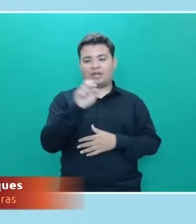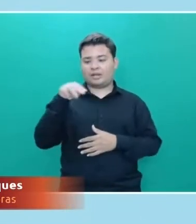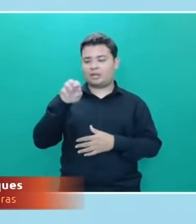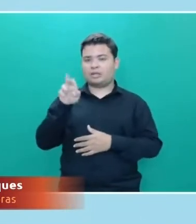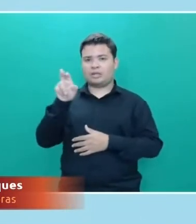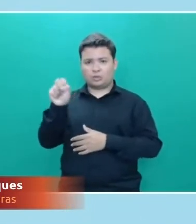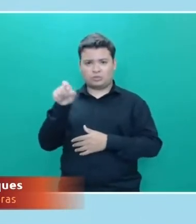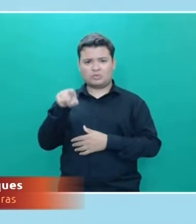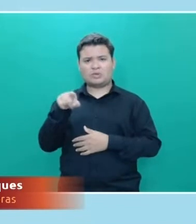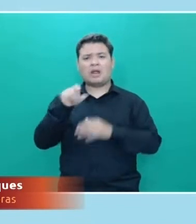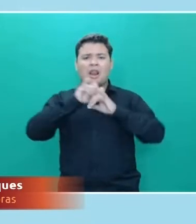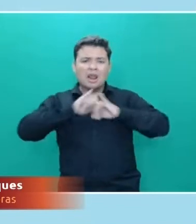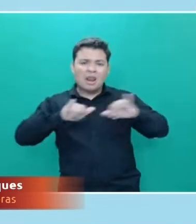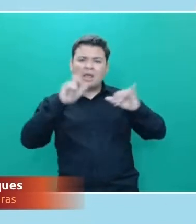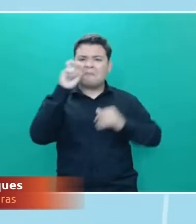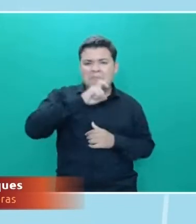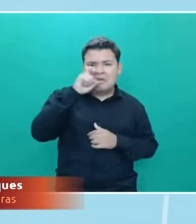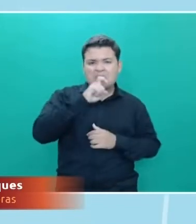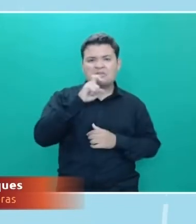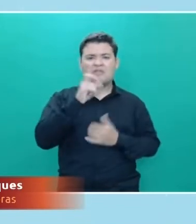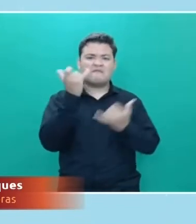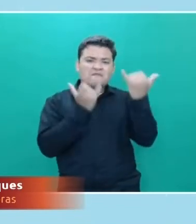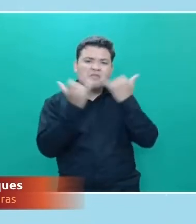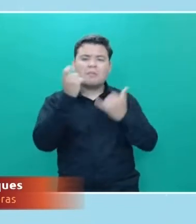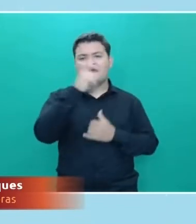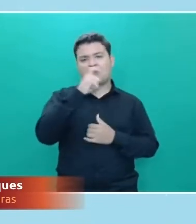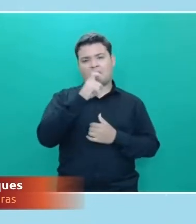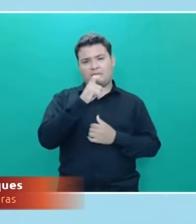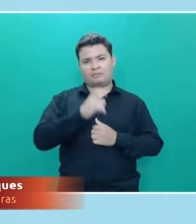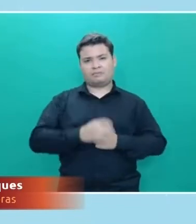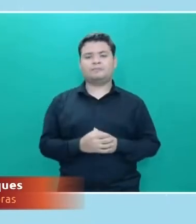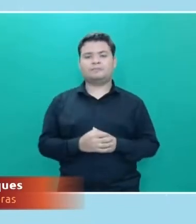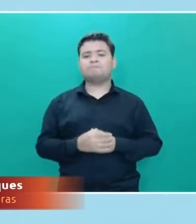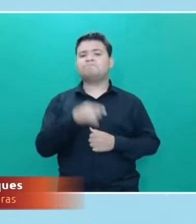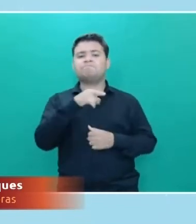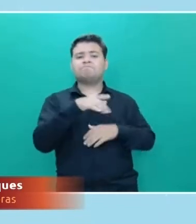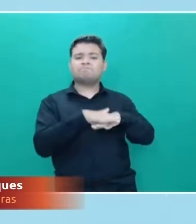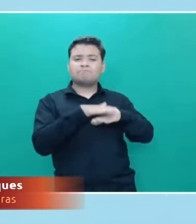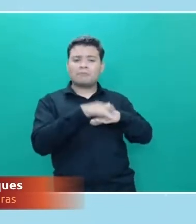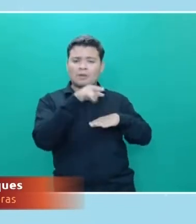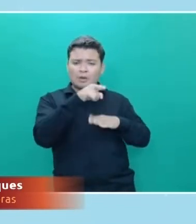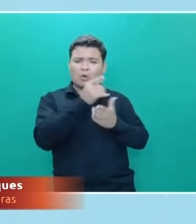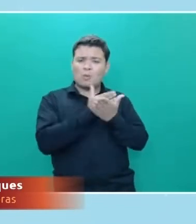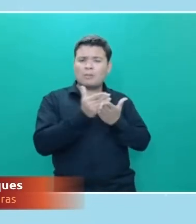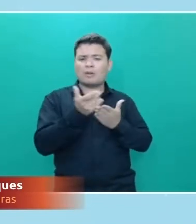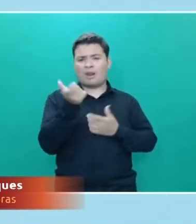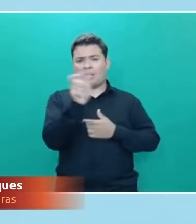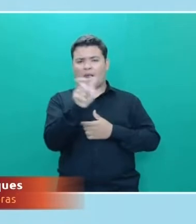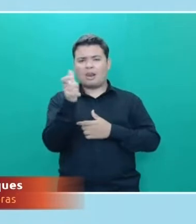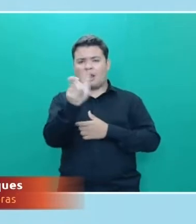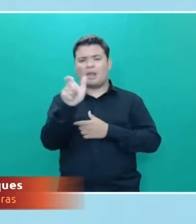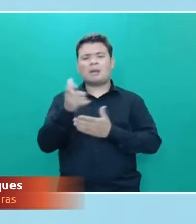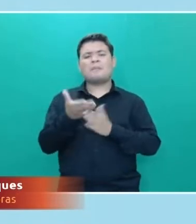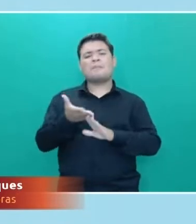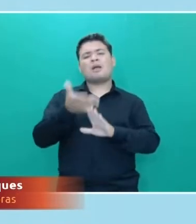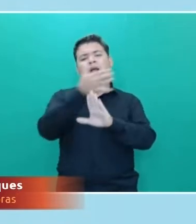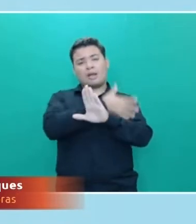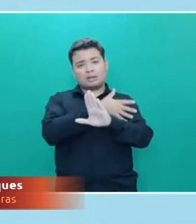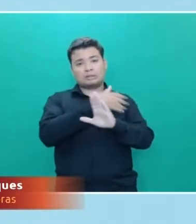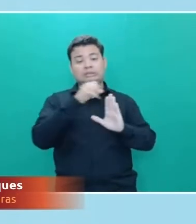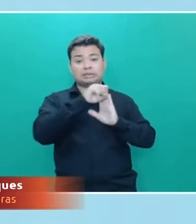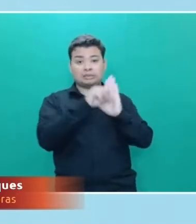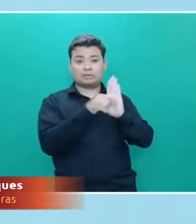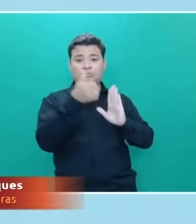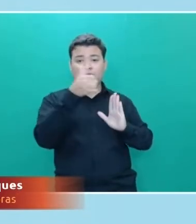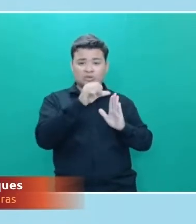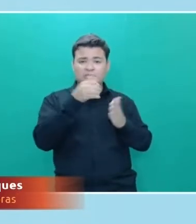falsas, em português. Essa expressão é usada desde o final do século XIX, mas ela ganhou mais